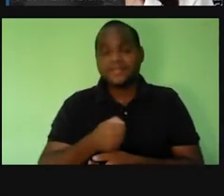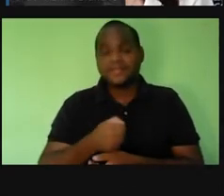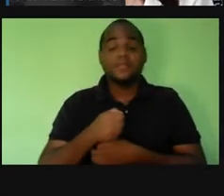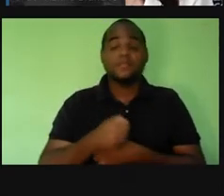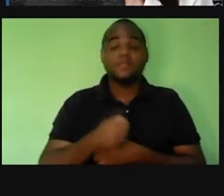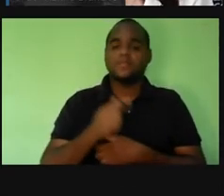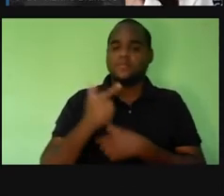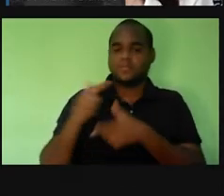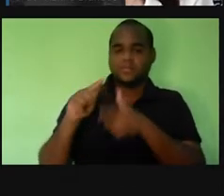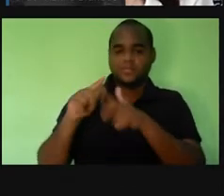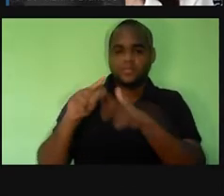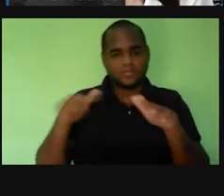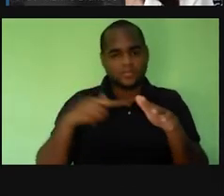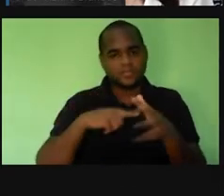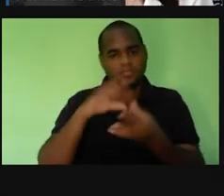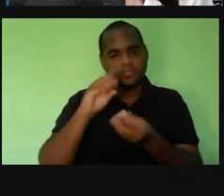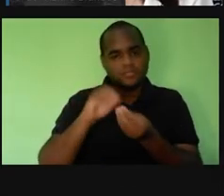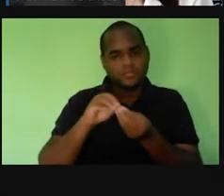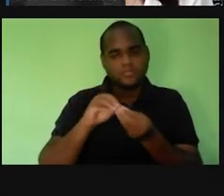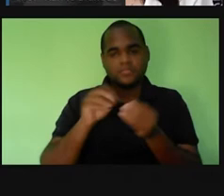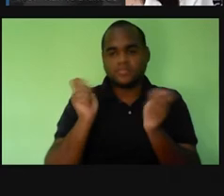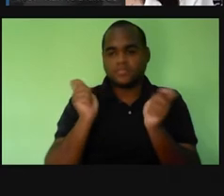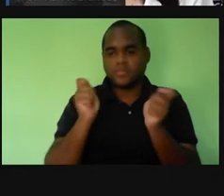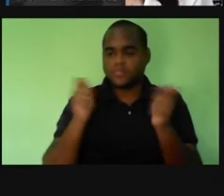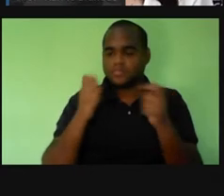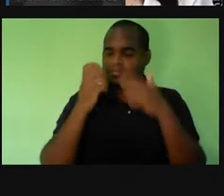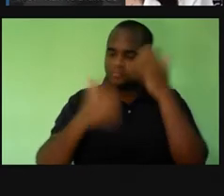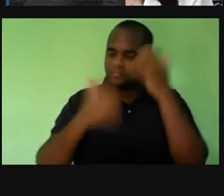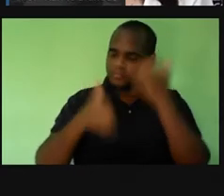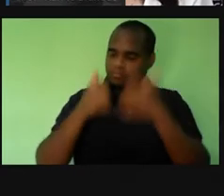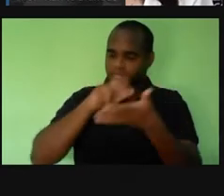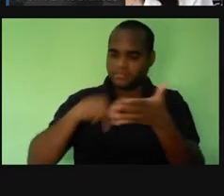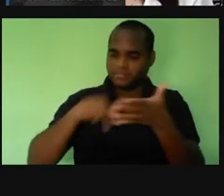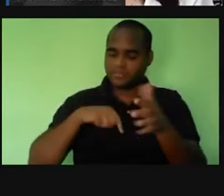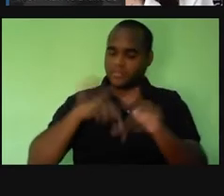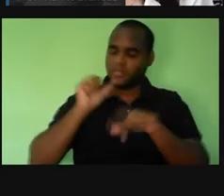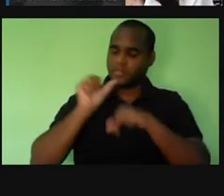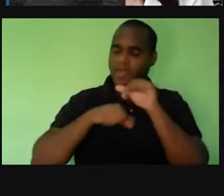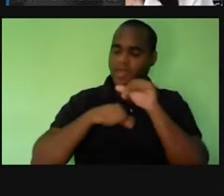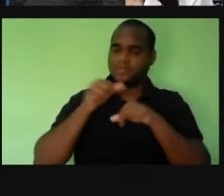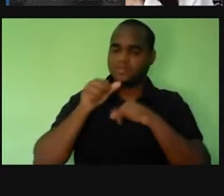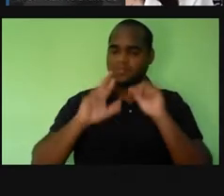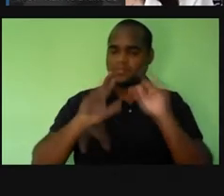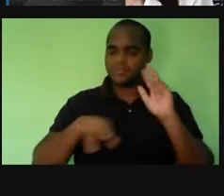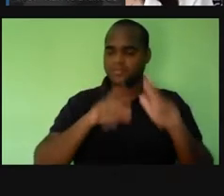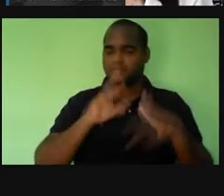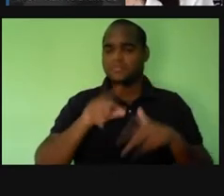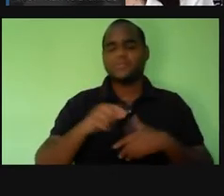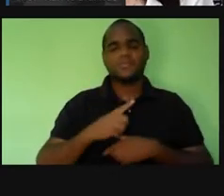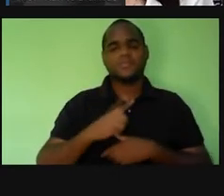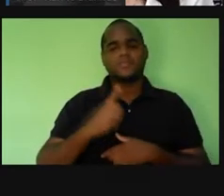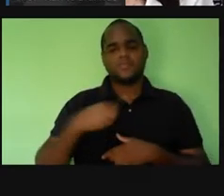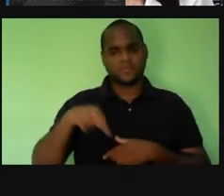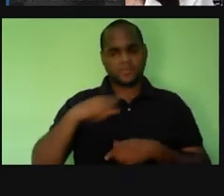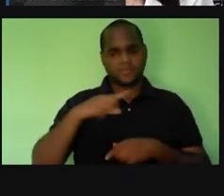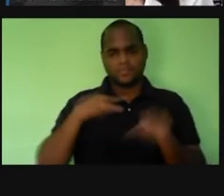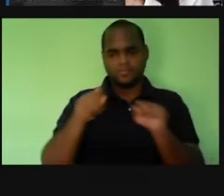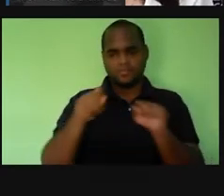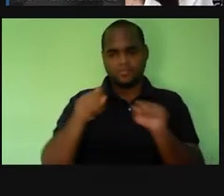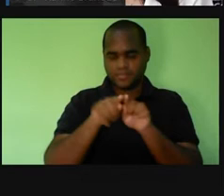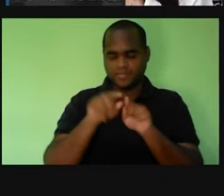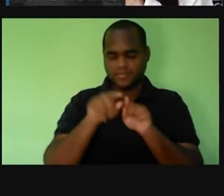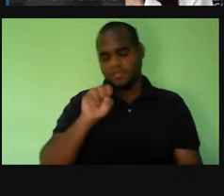as concentrações, né? Elas vão sendo alteradas, tá? E a gente também pode, nesse simulador aqui,